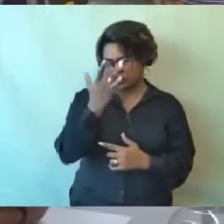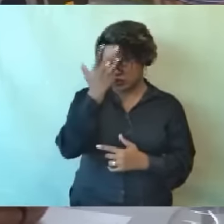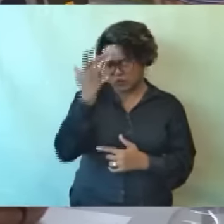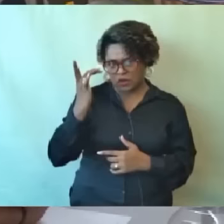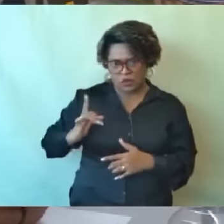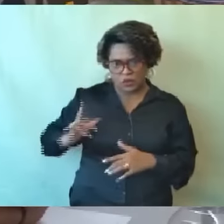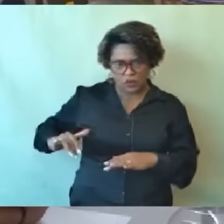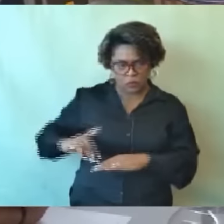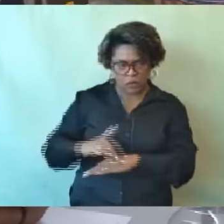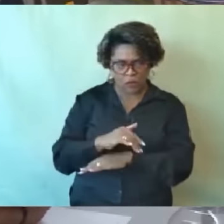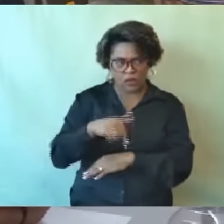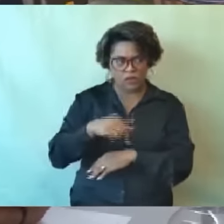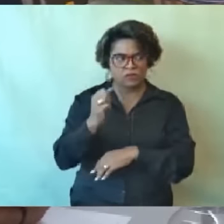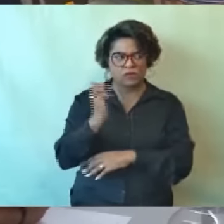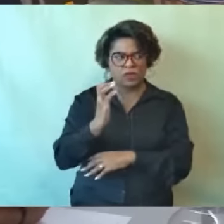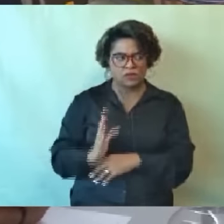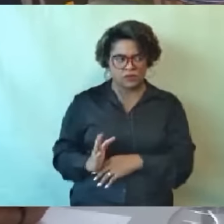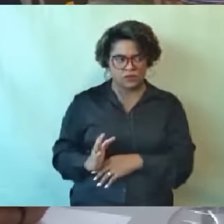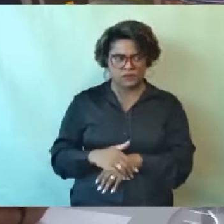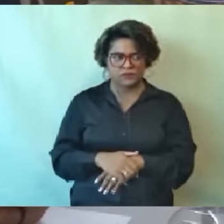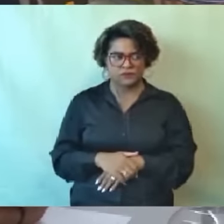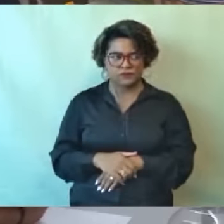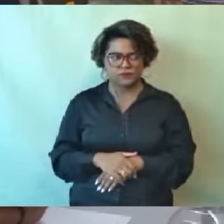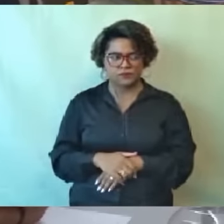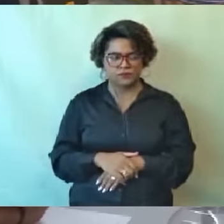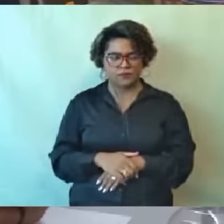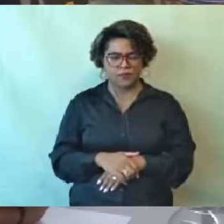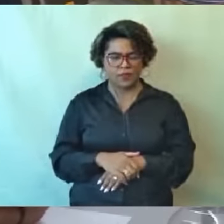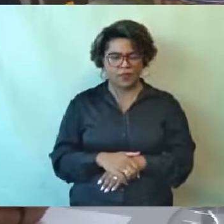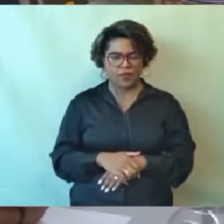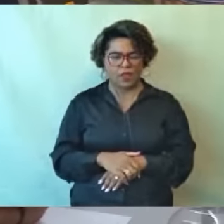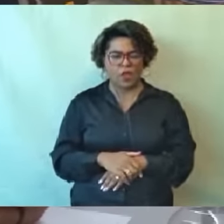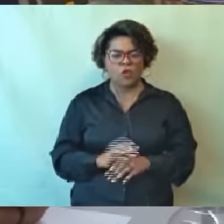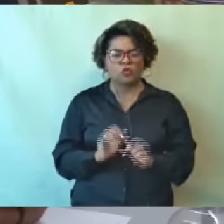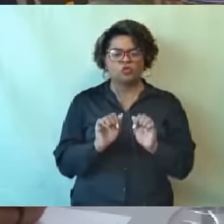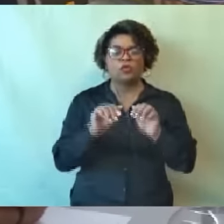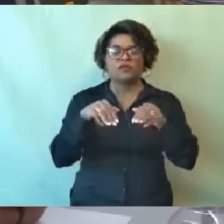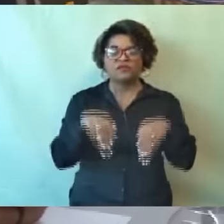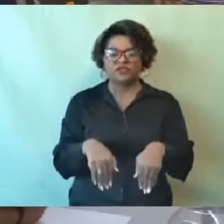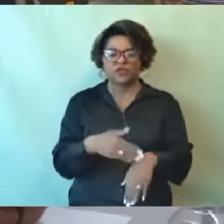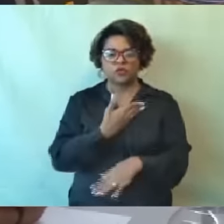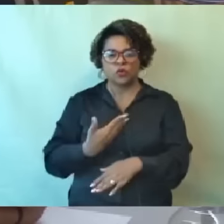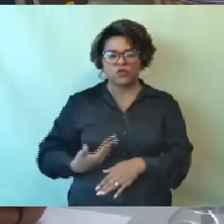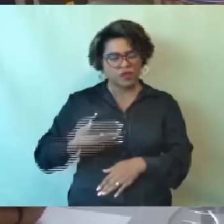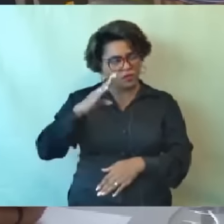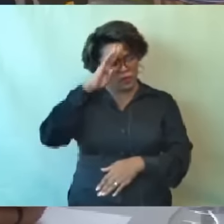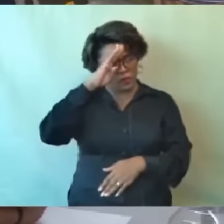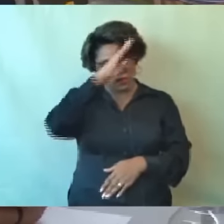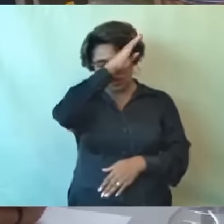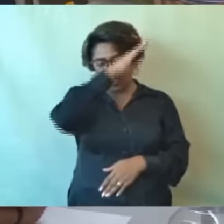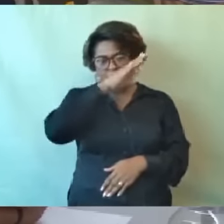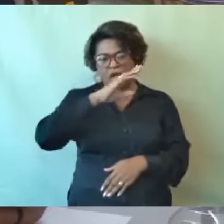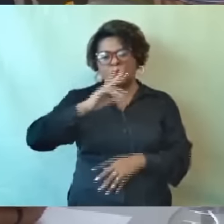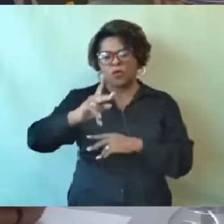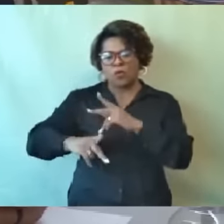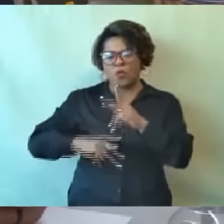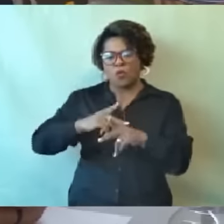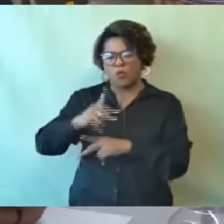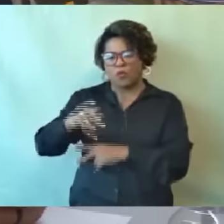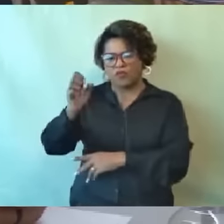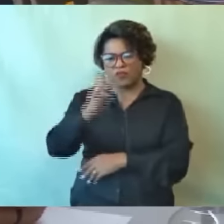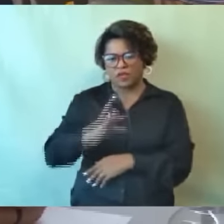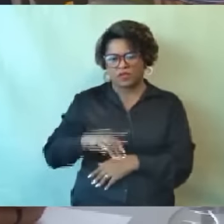Bolsonaro, Pedro, entregou para o povo brasileiro quase 25% da população em situação de extrema